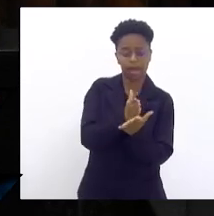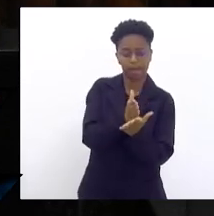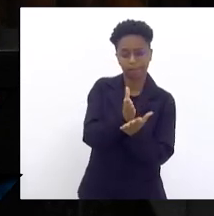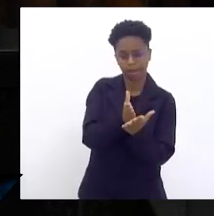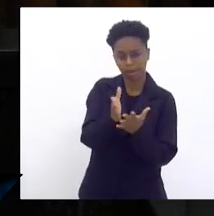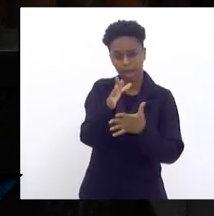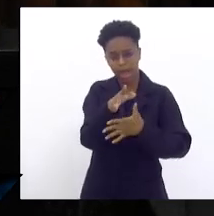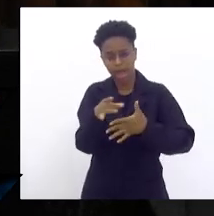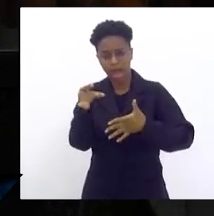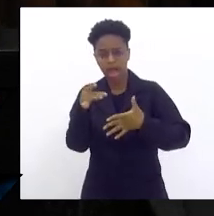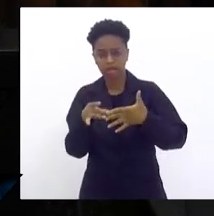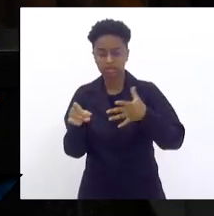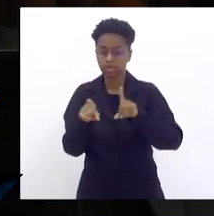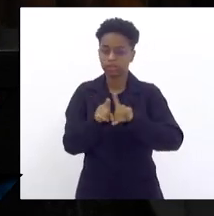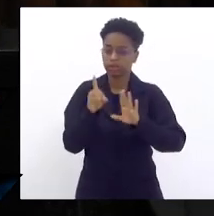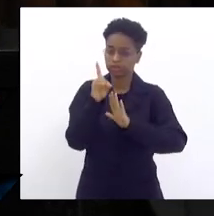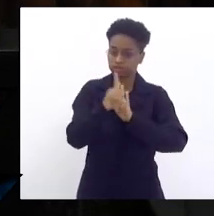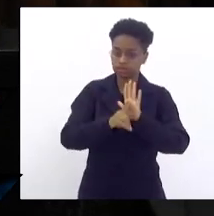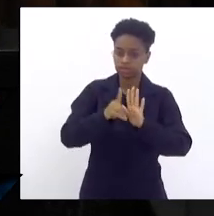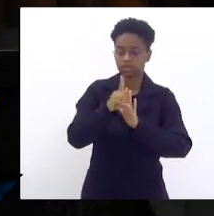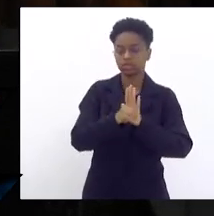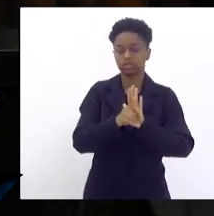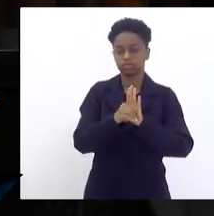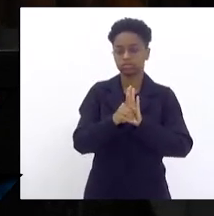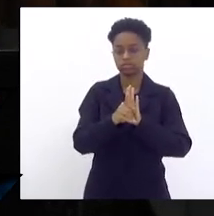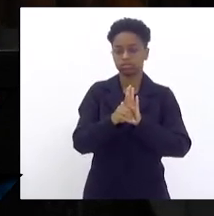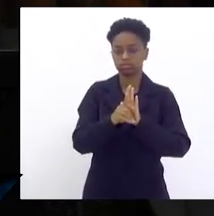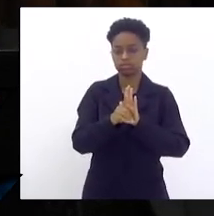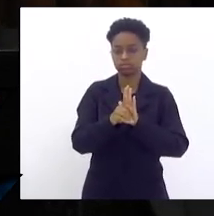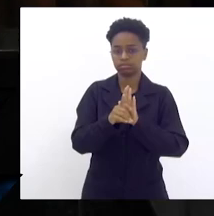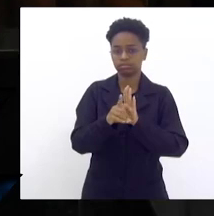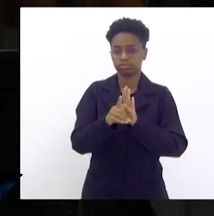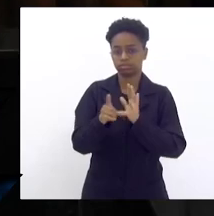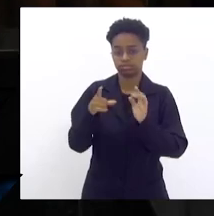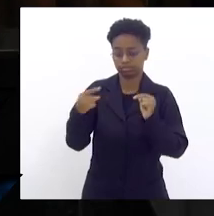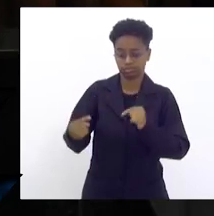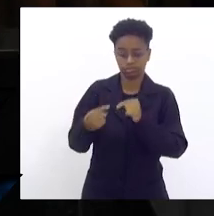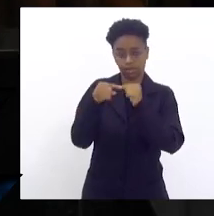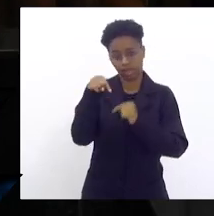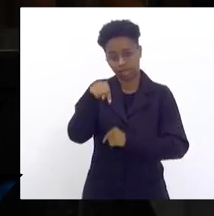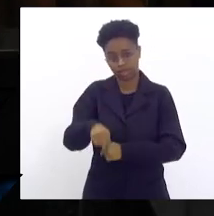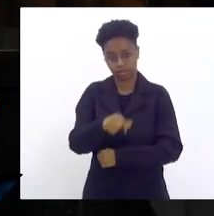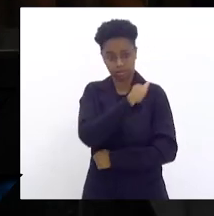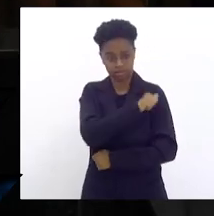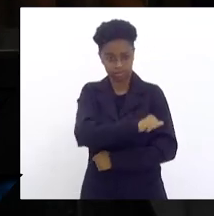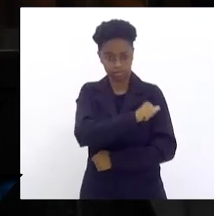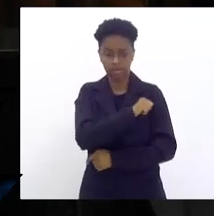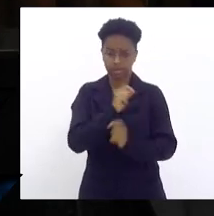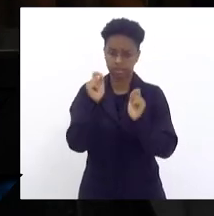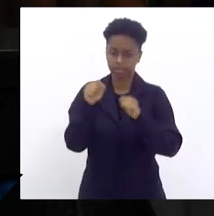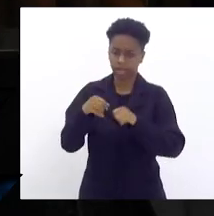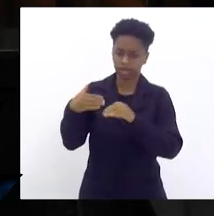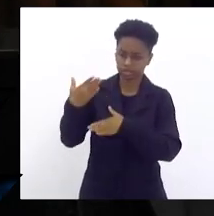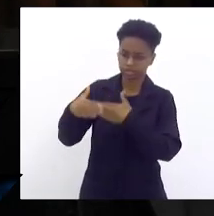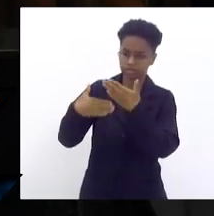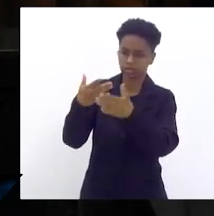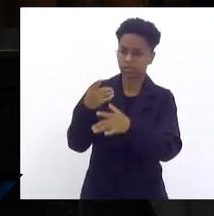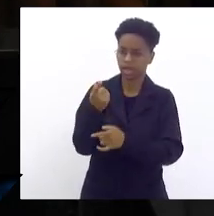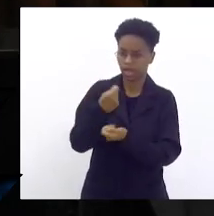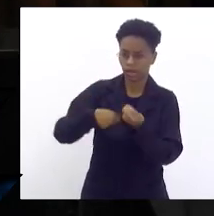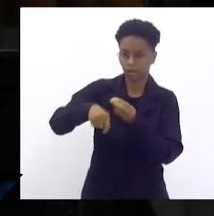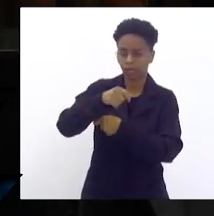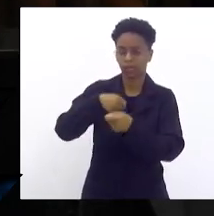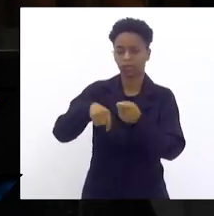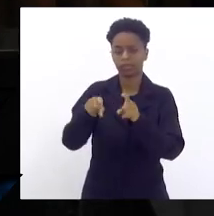as grandes diretrizes pelo qual o Estado do Rio de Janeiro possa se desenvolver econômico e